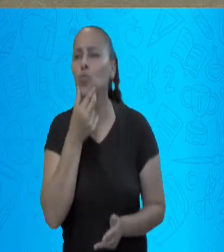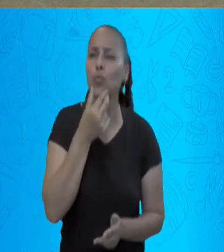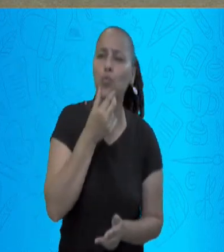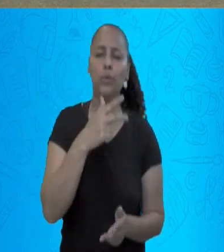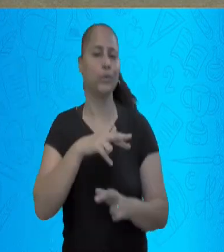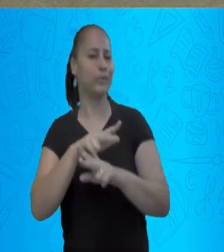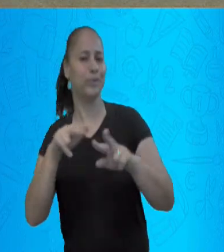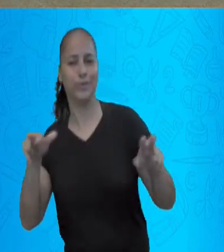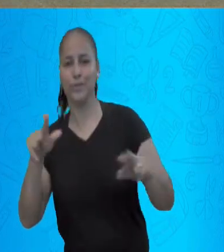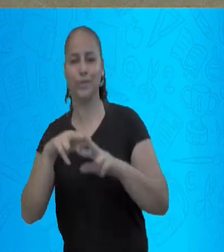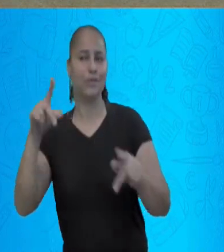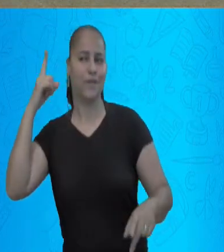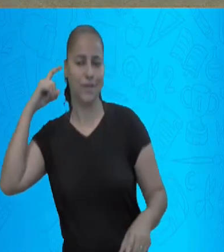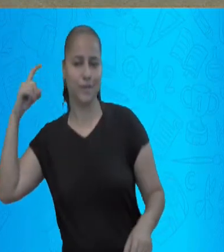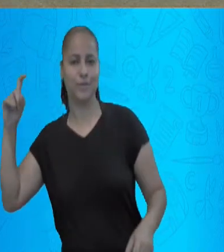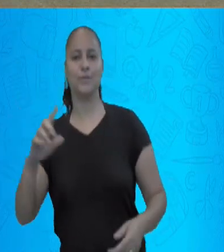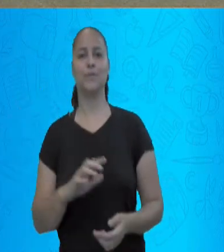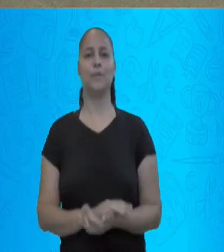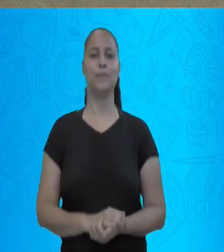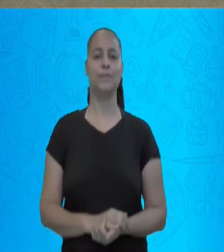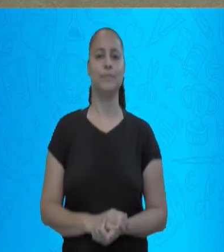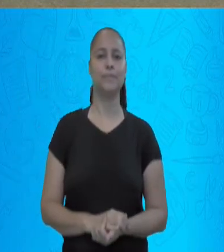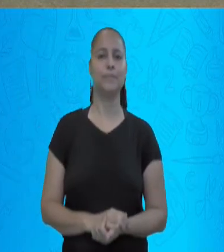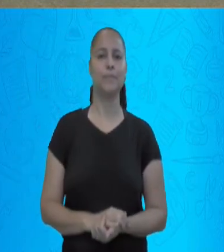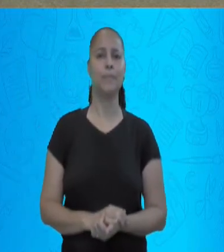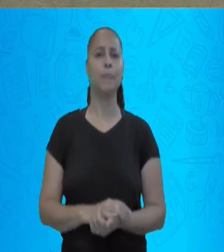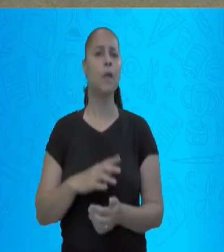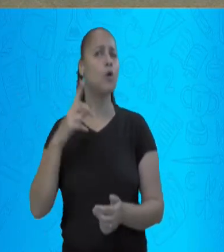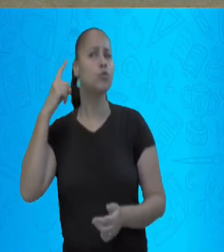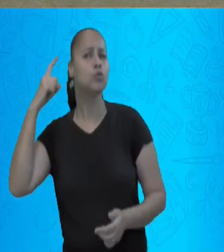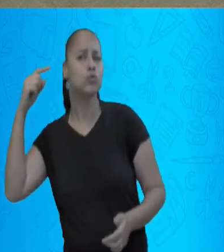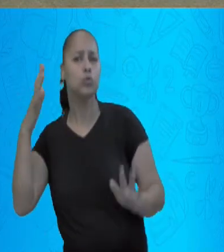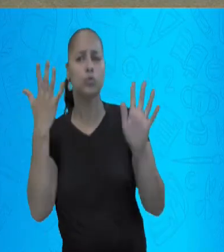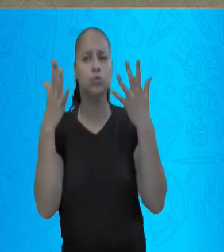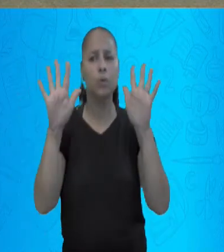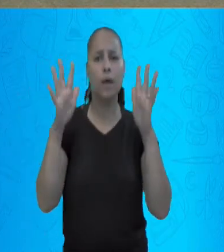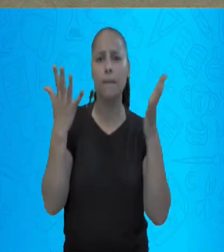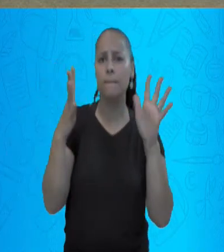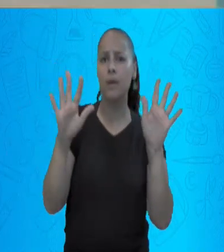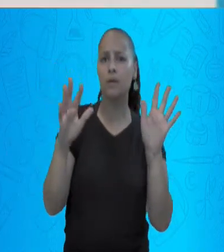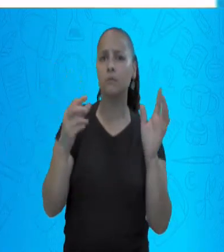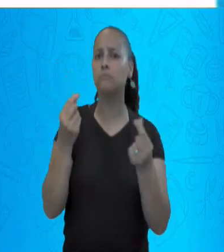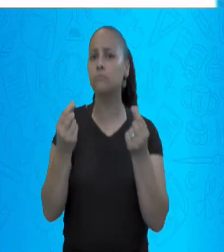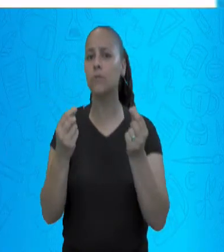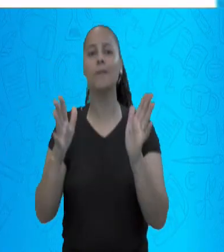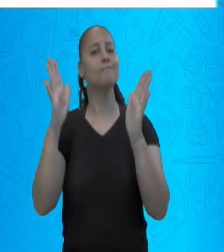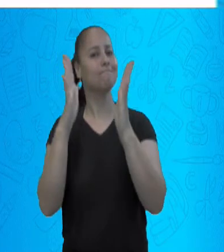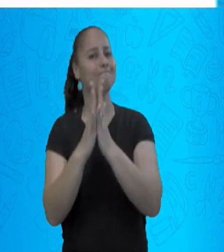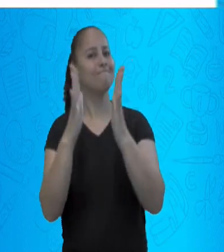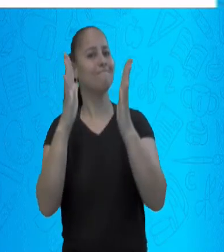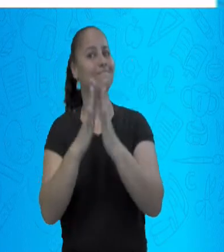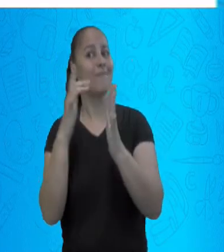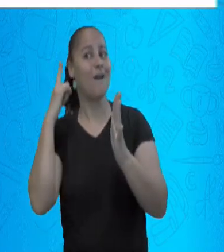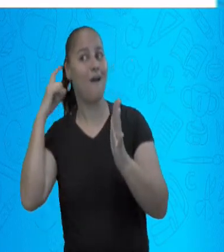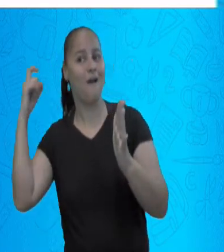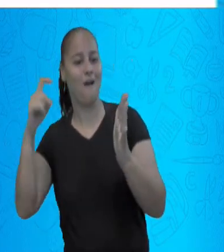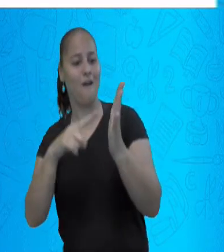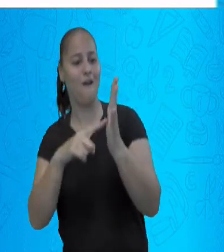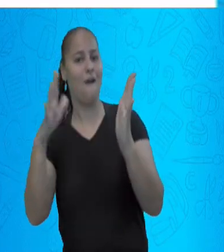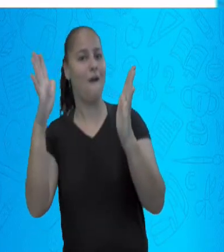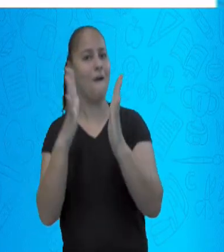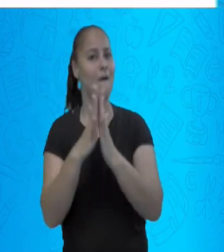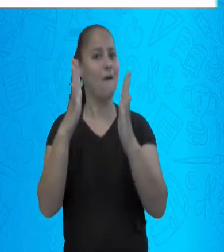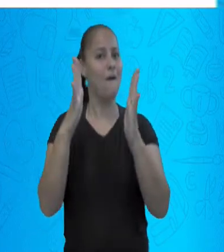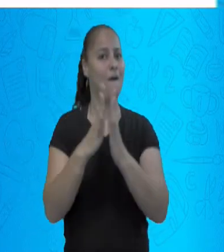e outros mais. Sons com as mãos. Quando você bate palma, quando